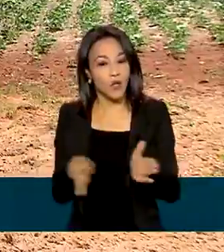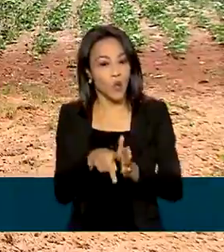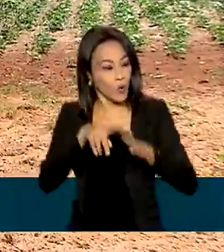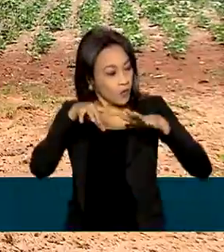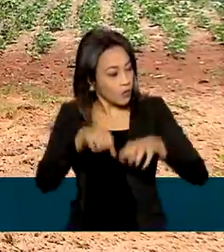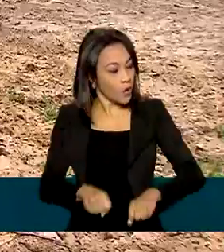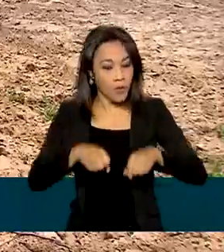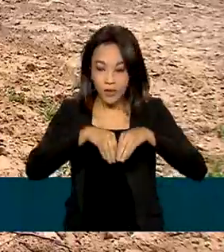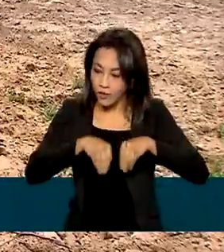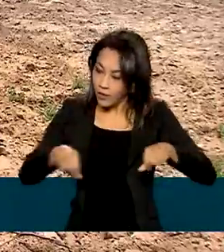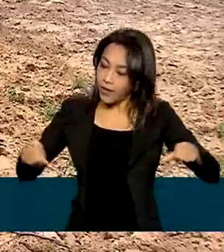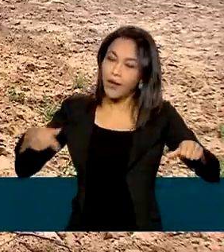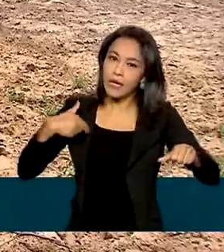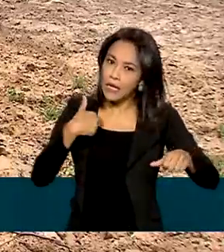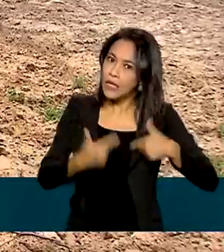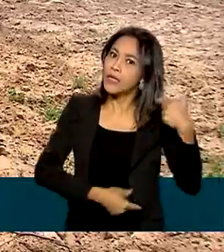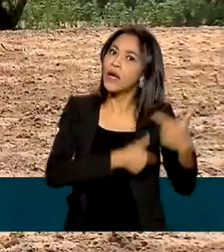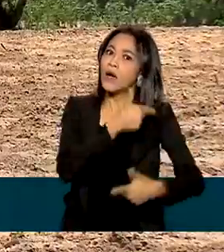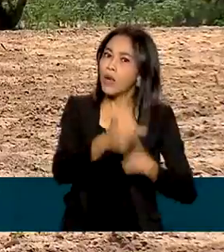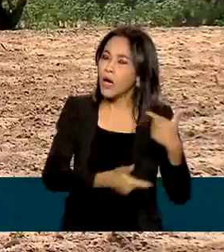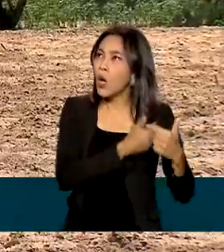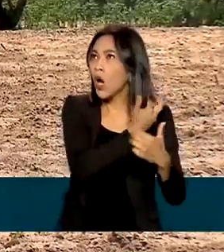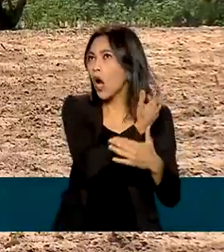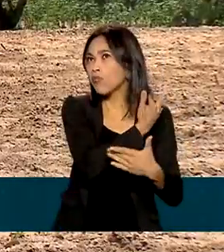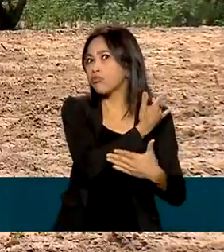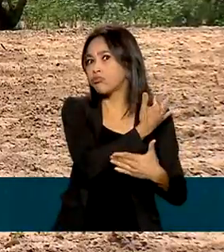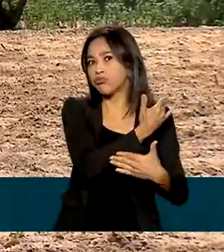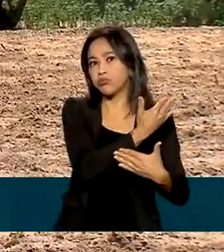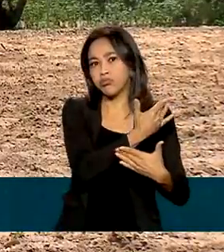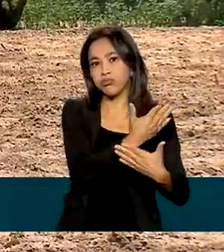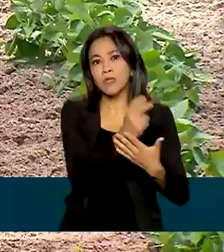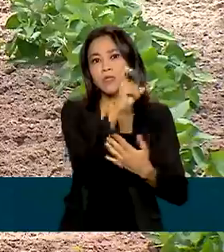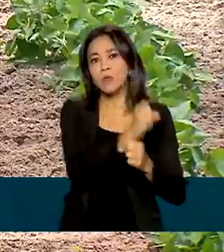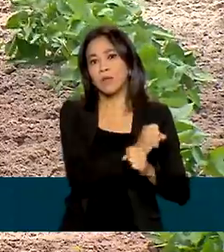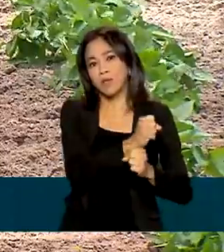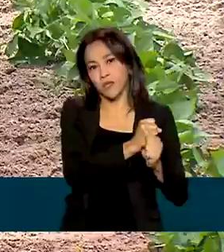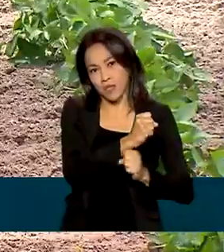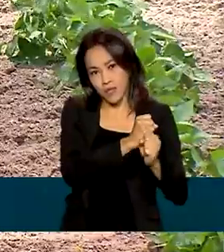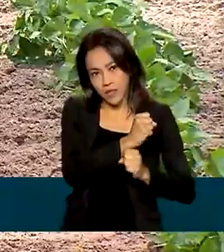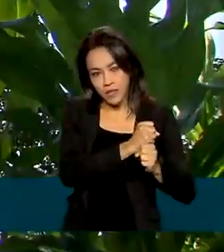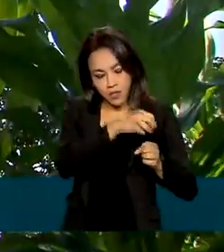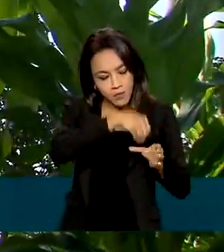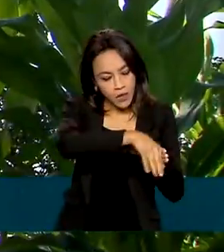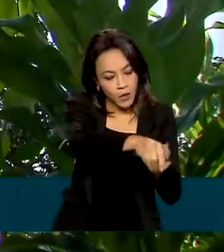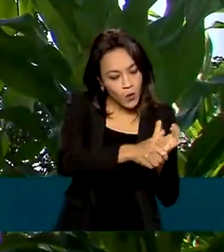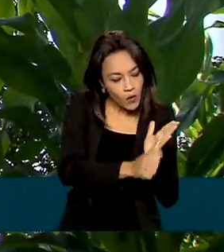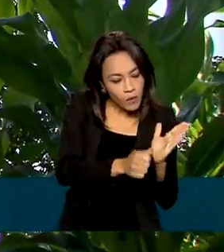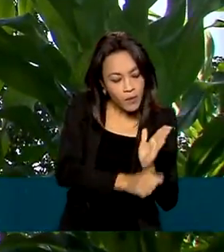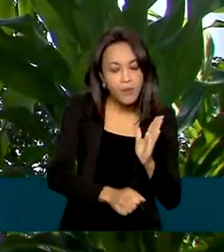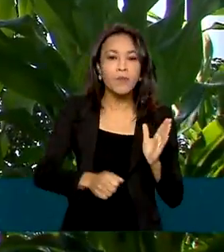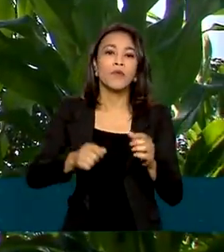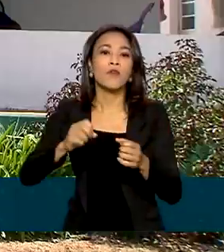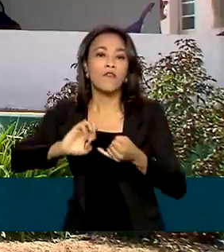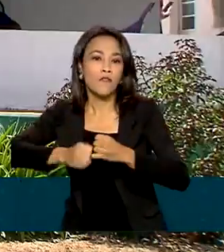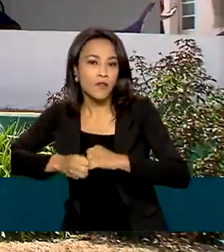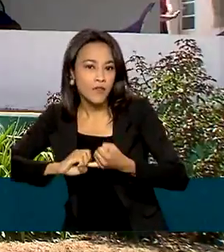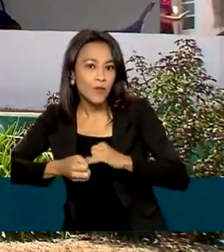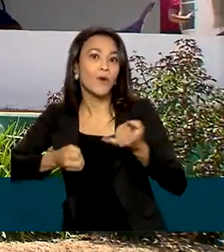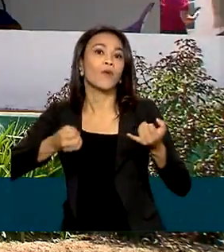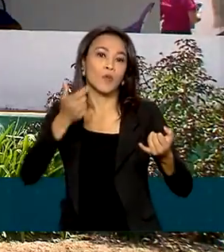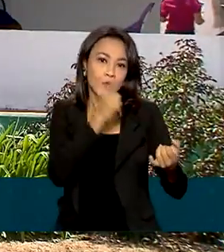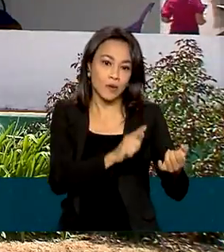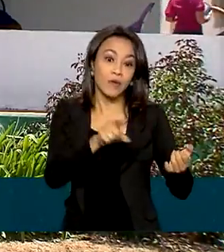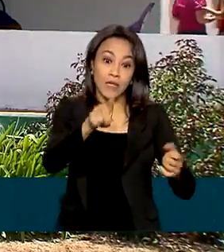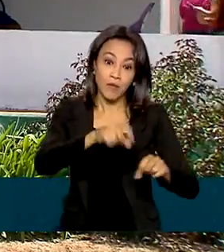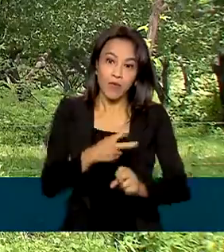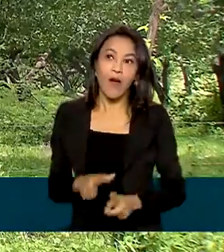propriedade, ele trabalhou no terreno ao longo dos últimos 5 anos. Cultivou feijão e milho no quintal de casa e reformou